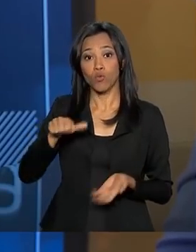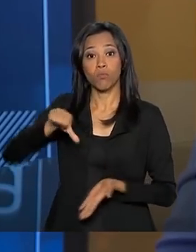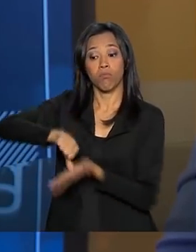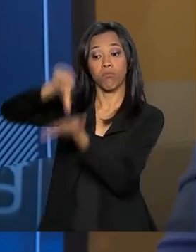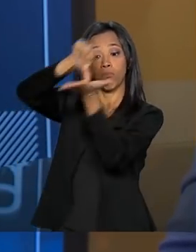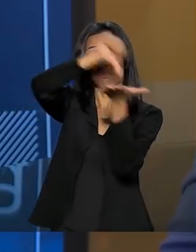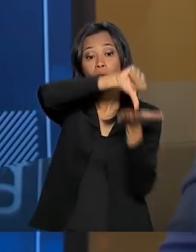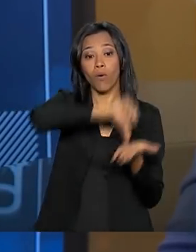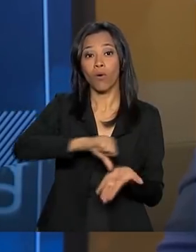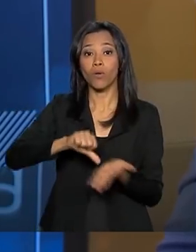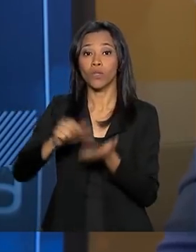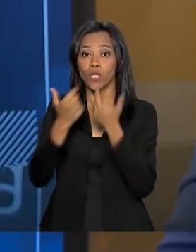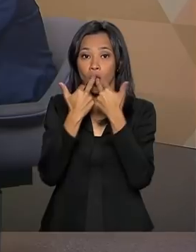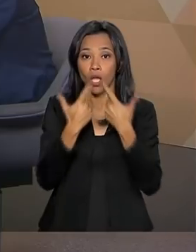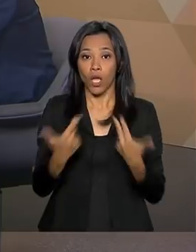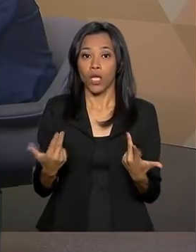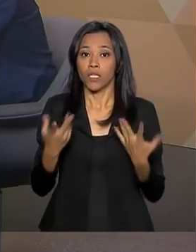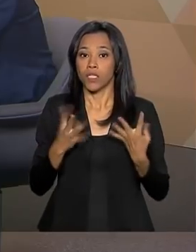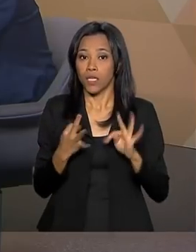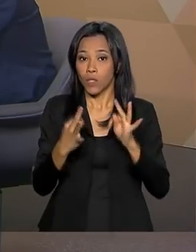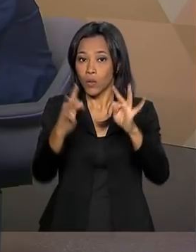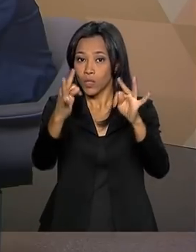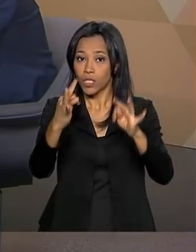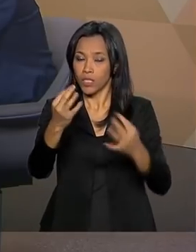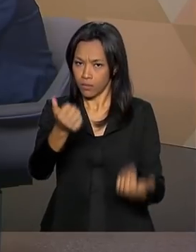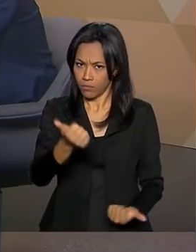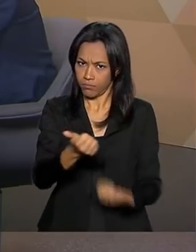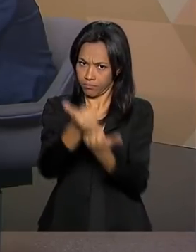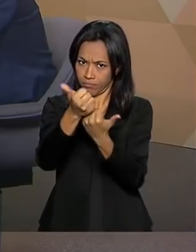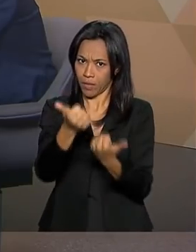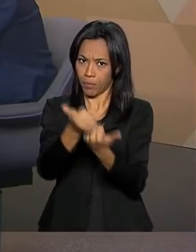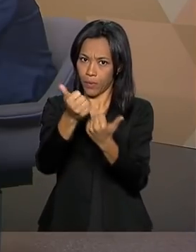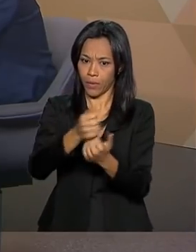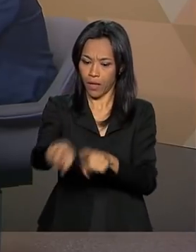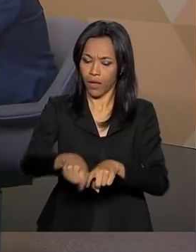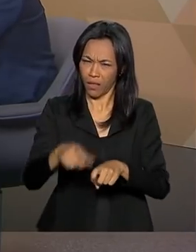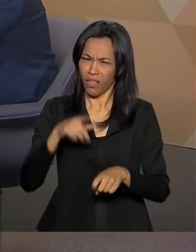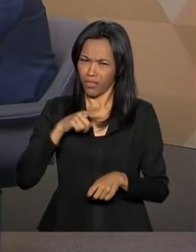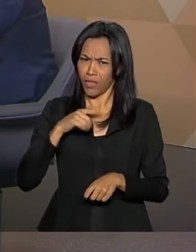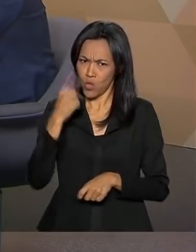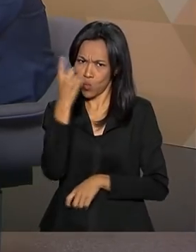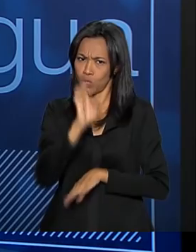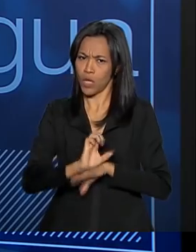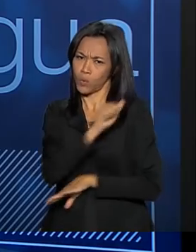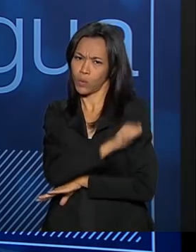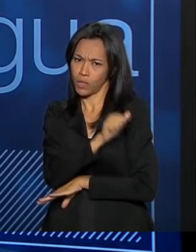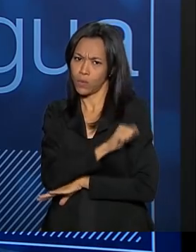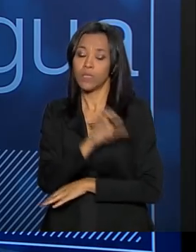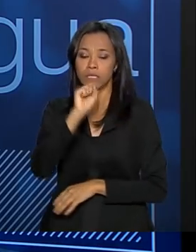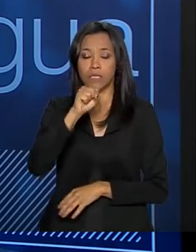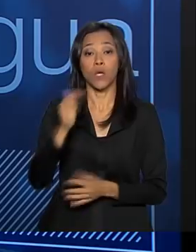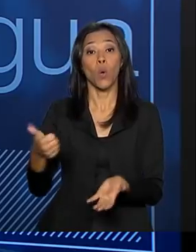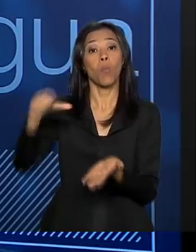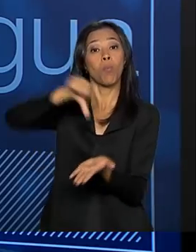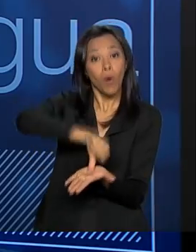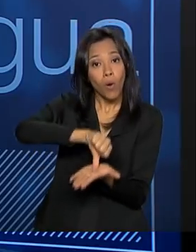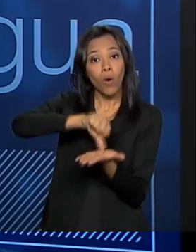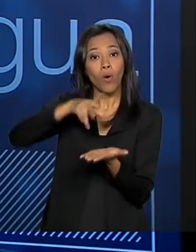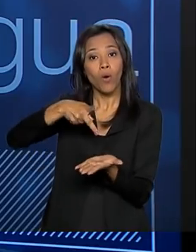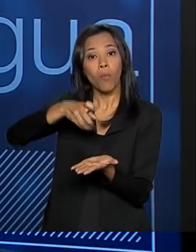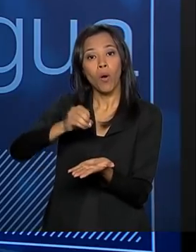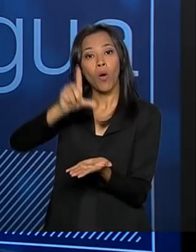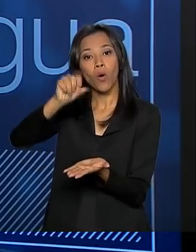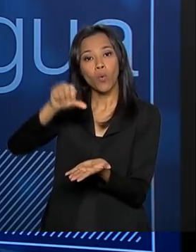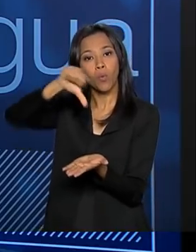agropecuária. Tem um que está sendo projetado para o estado do Rio de Janeiro, é isso? Exato. O polo, ele vem mais ou menos para casar com o